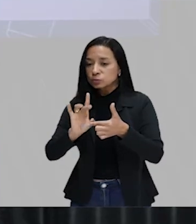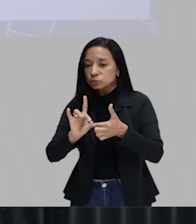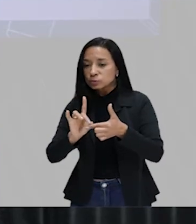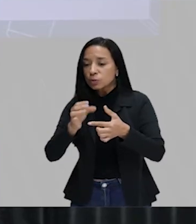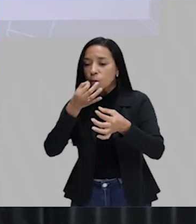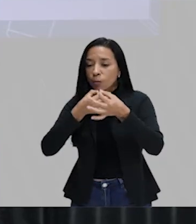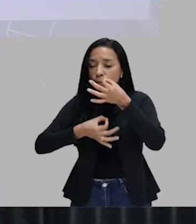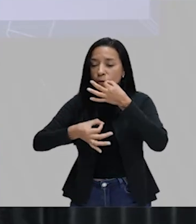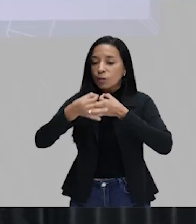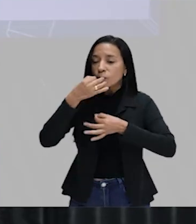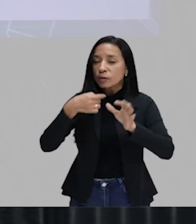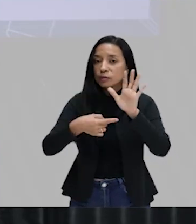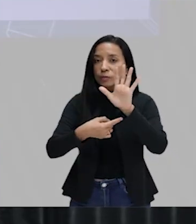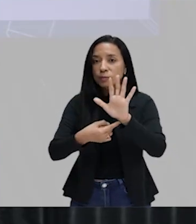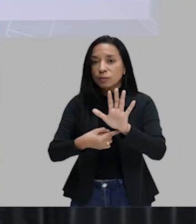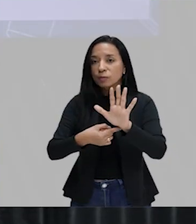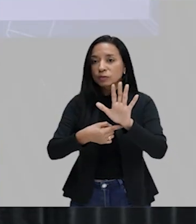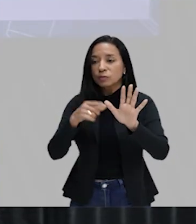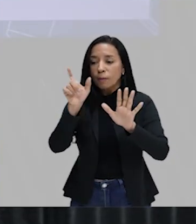mostro para o leitor,